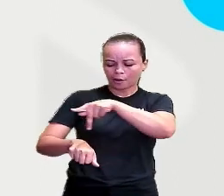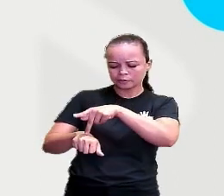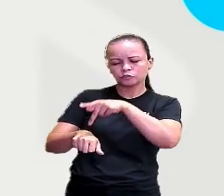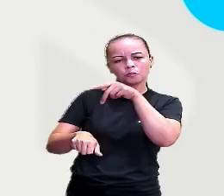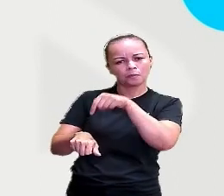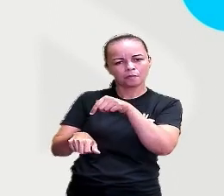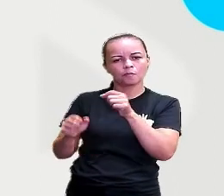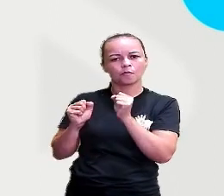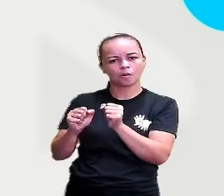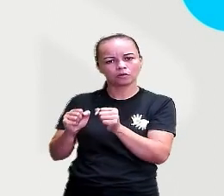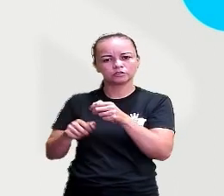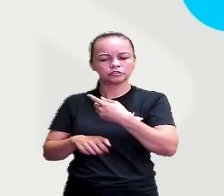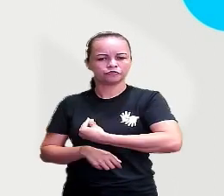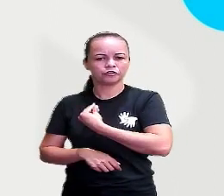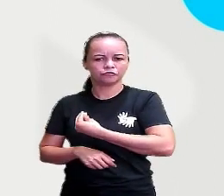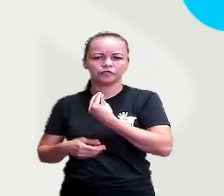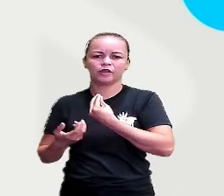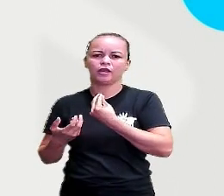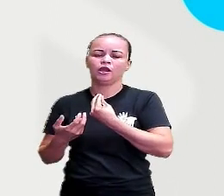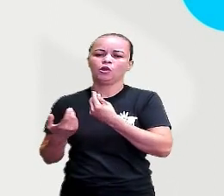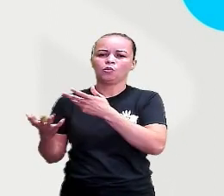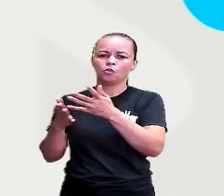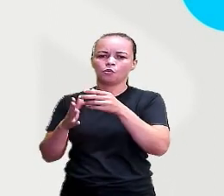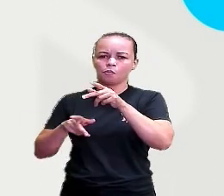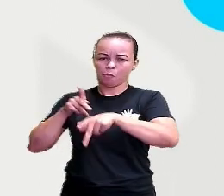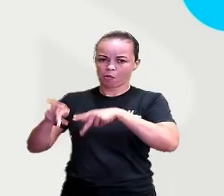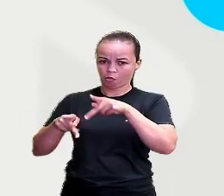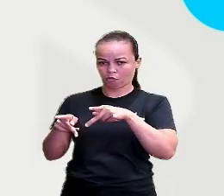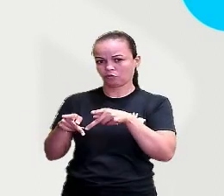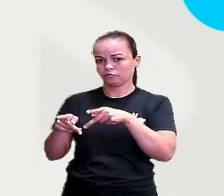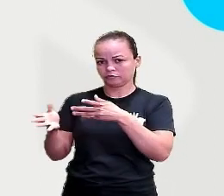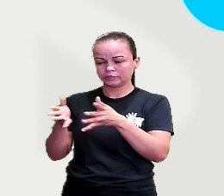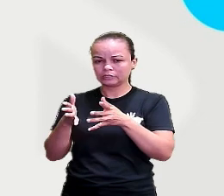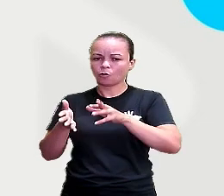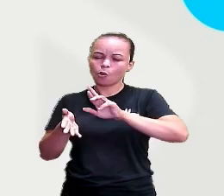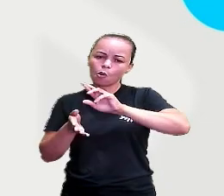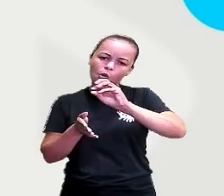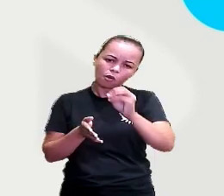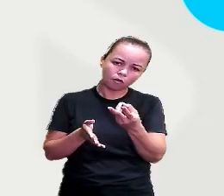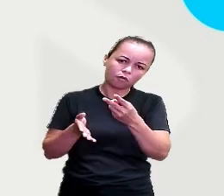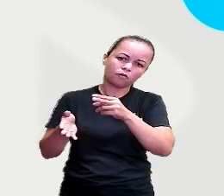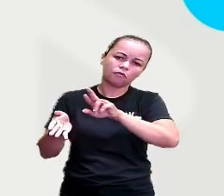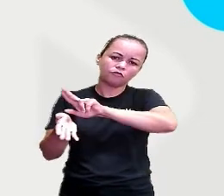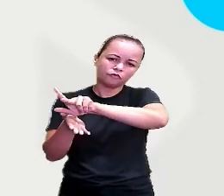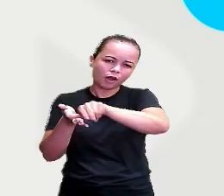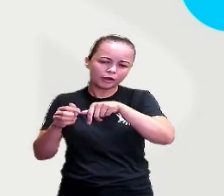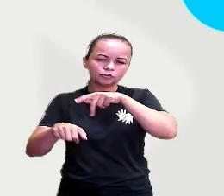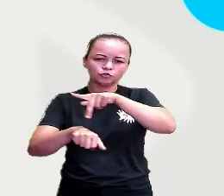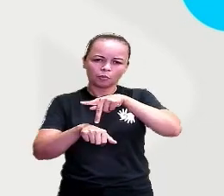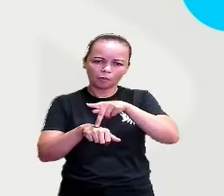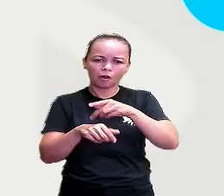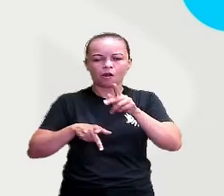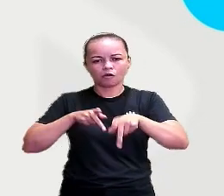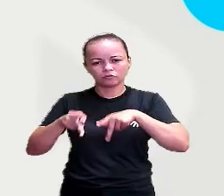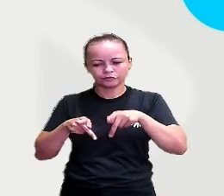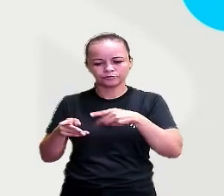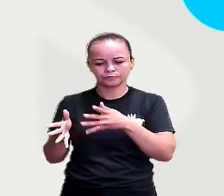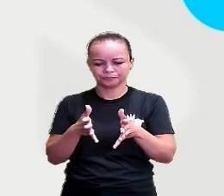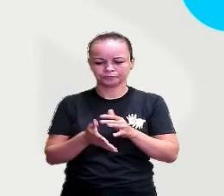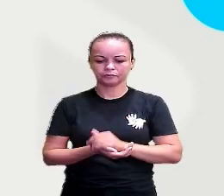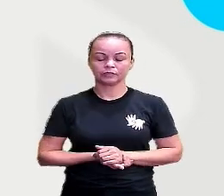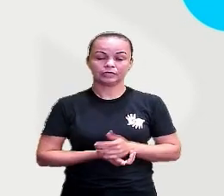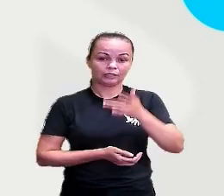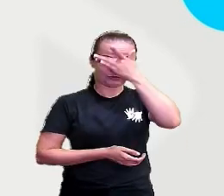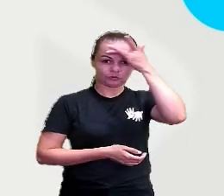ele pode se espalhar por vários países. É isso que o texto está dizendo, tá? Então, muitas pessoas saem do país em que nasceram